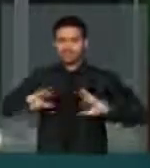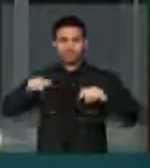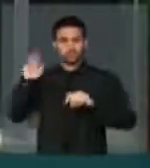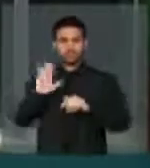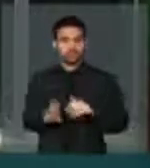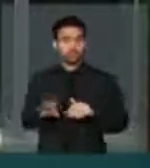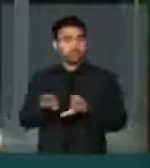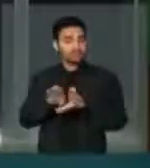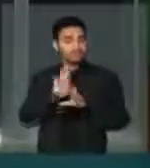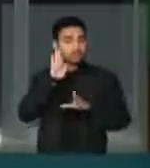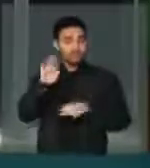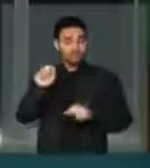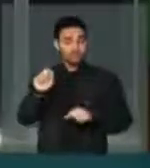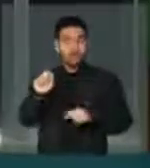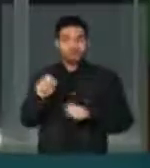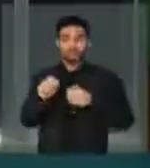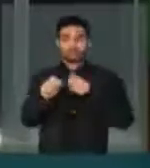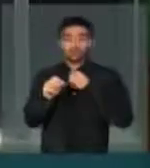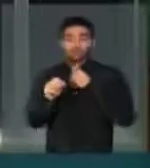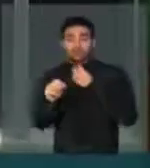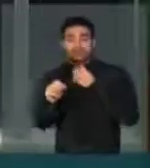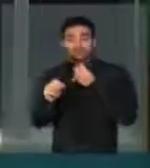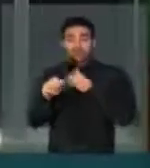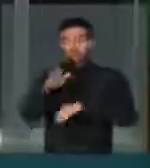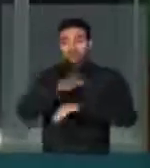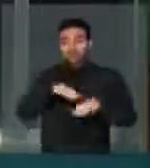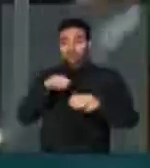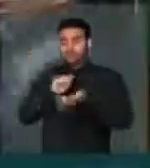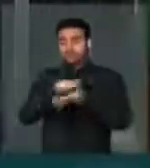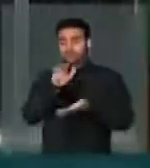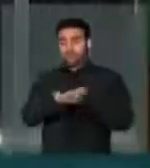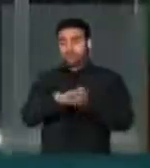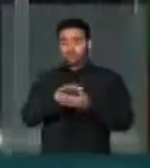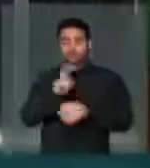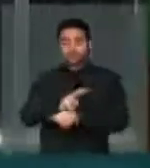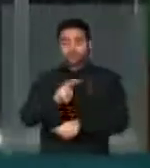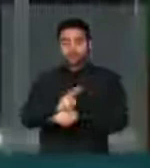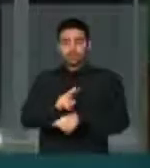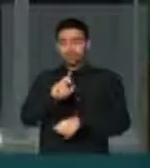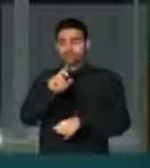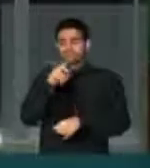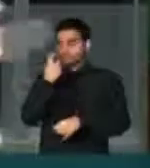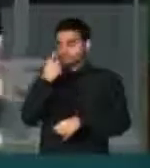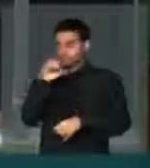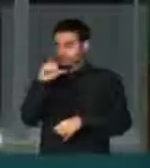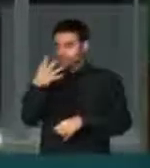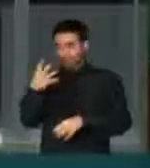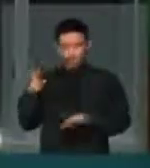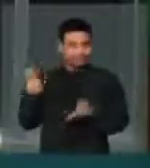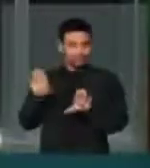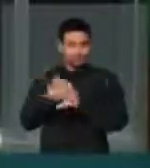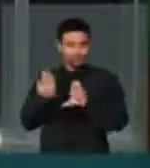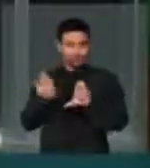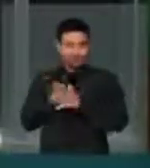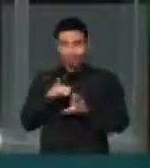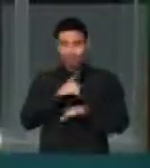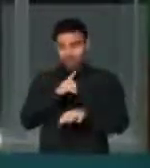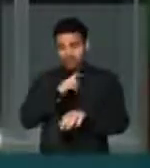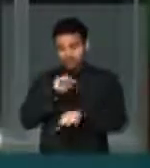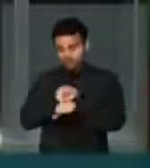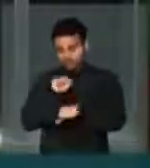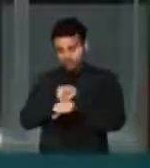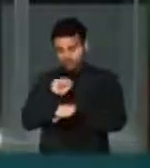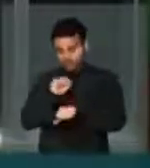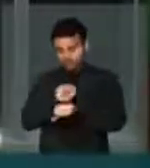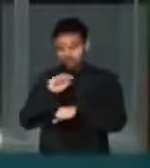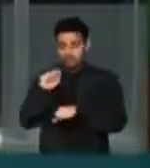e principalmente chamar o cadastro de reserva e os 194 também que aguardam esse chamado